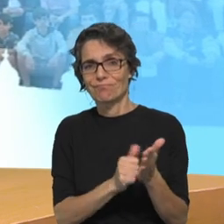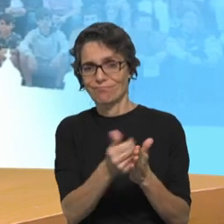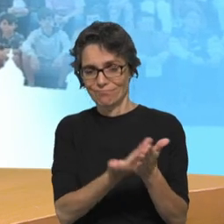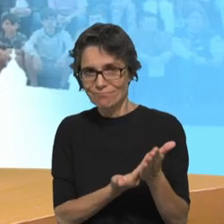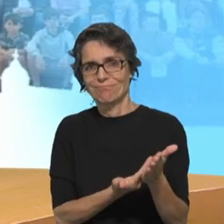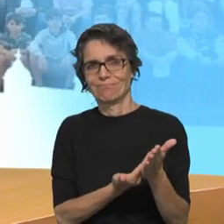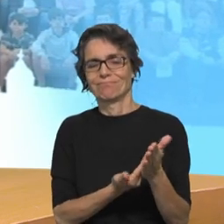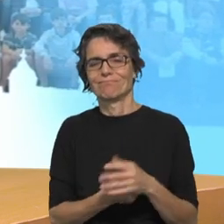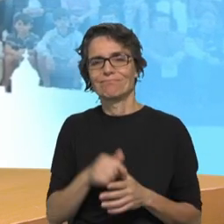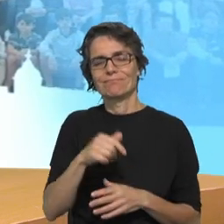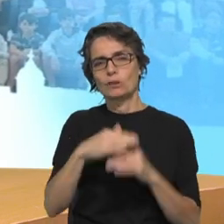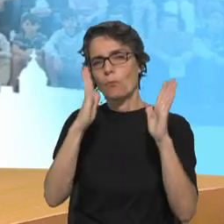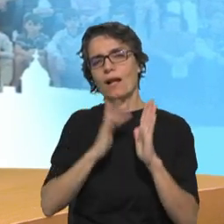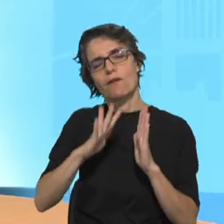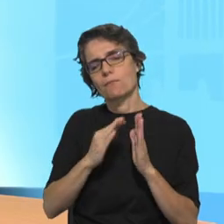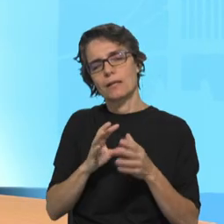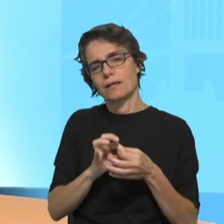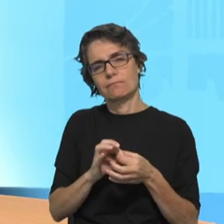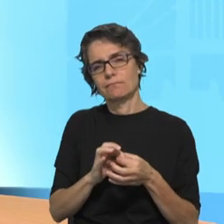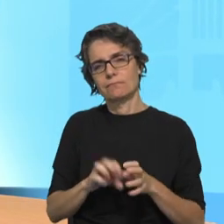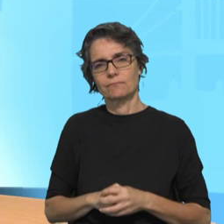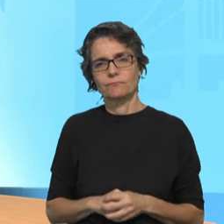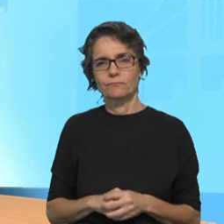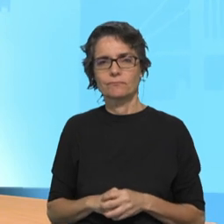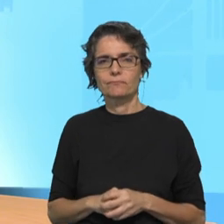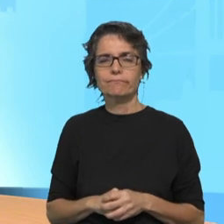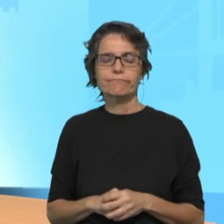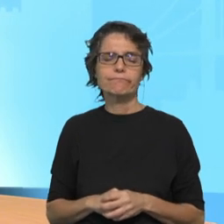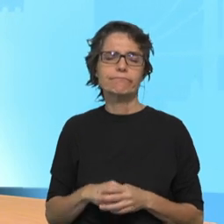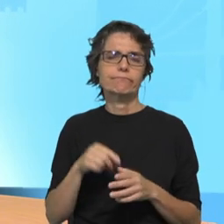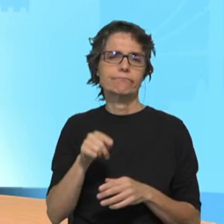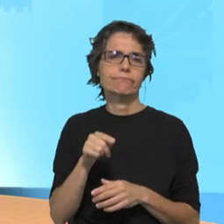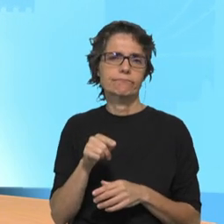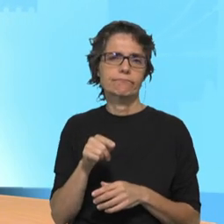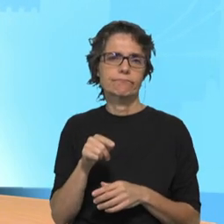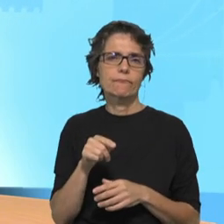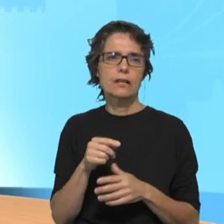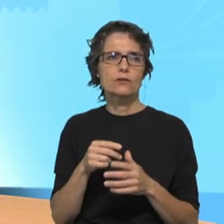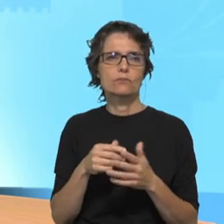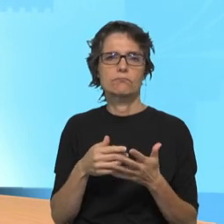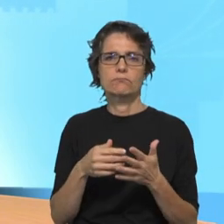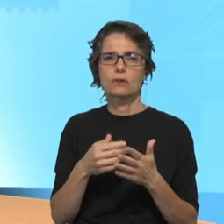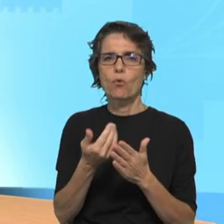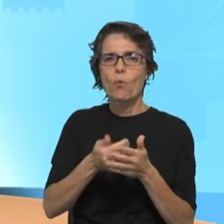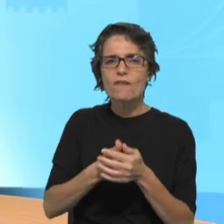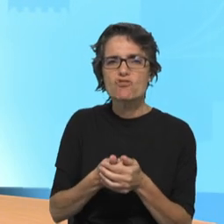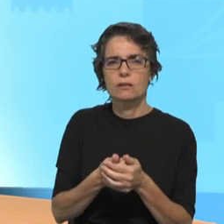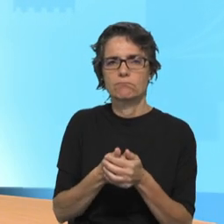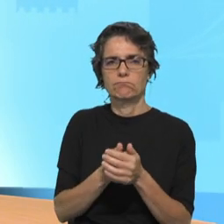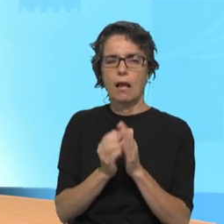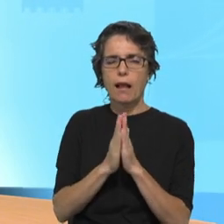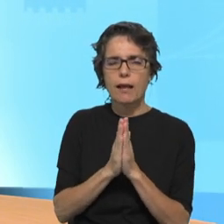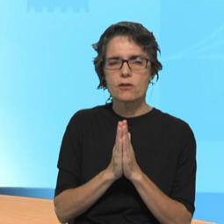família. E são sempre compatíveis, enfim, essa fidelidade ao Evangelho, à Igreja, e a